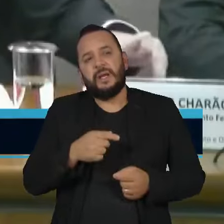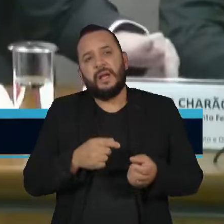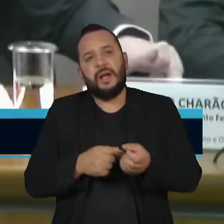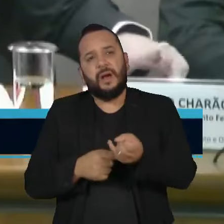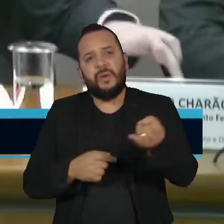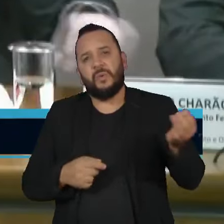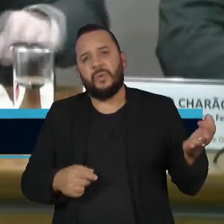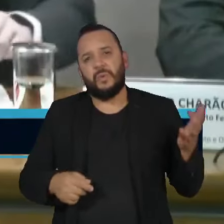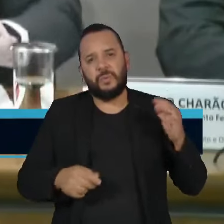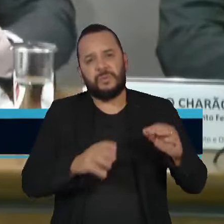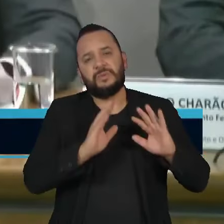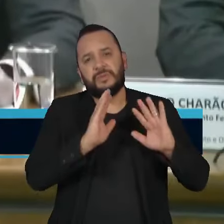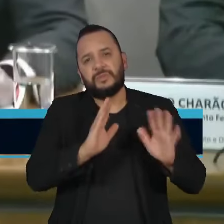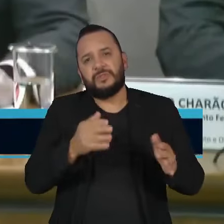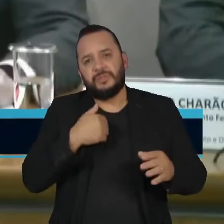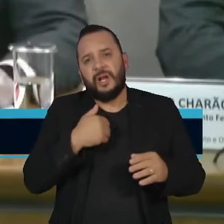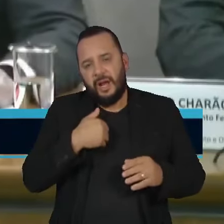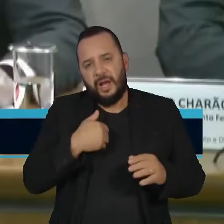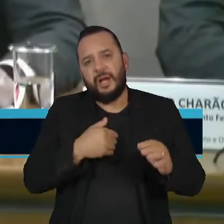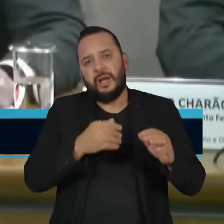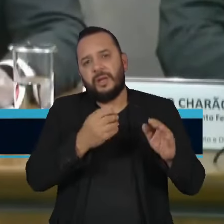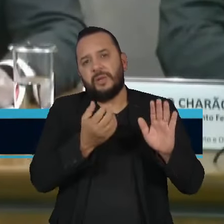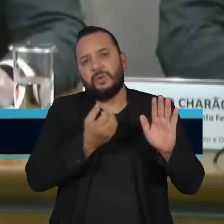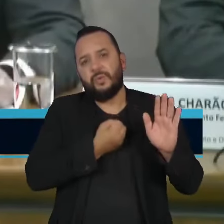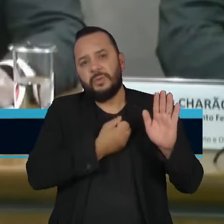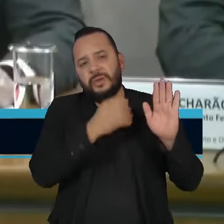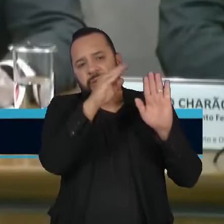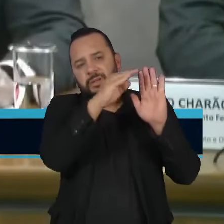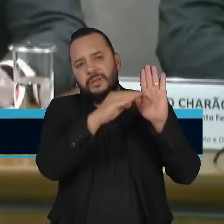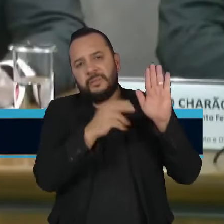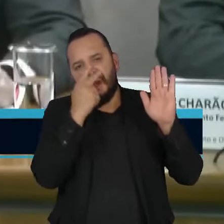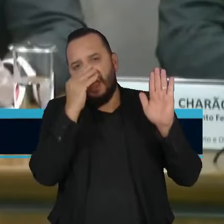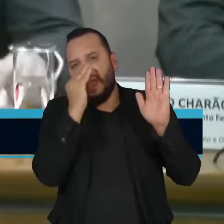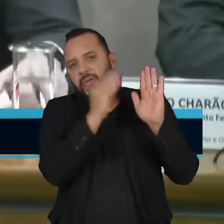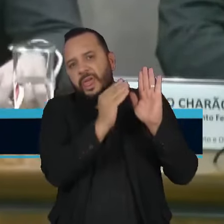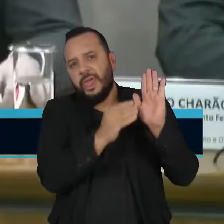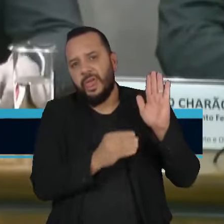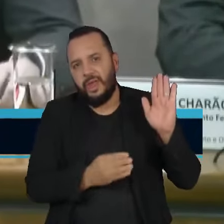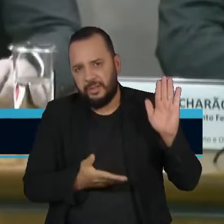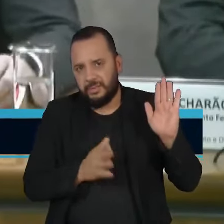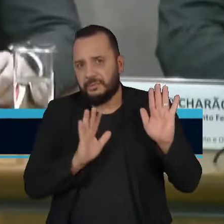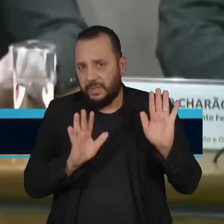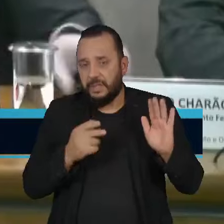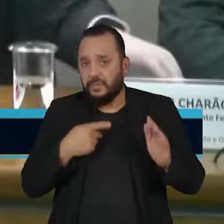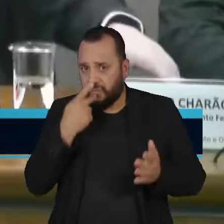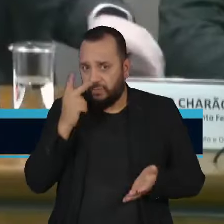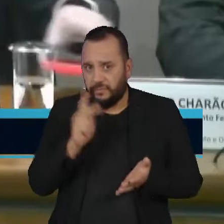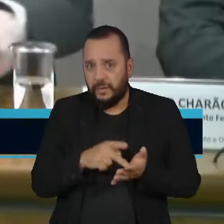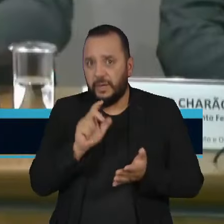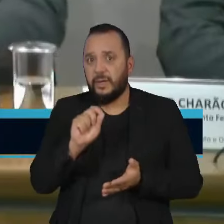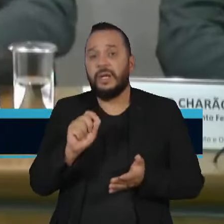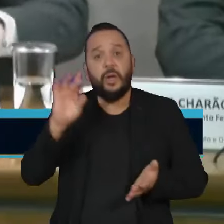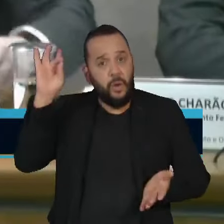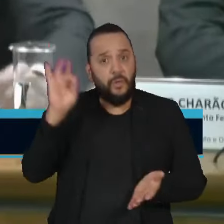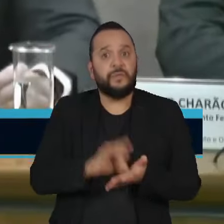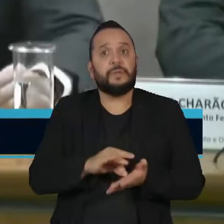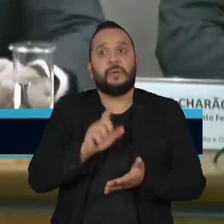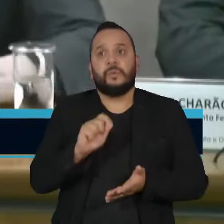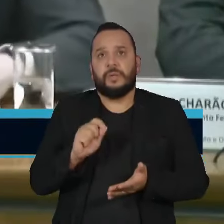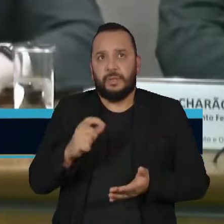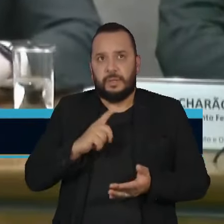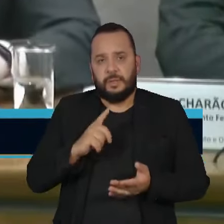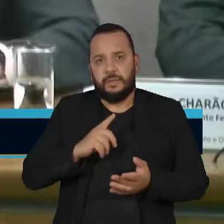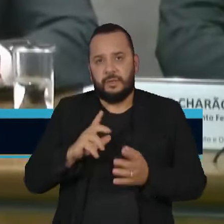alguns fatos da realidade, alguns números que se apresentam. Então, o fato que a gente traz é que o fiscal